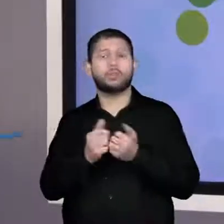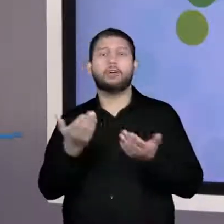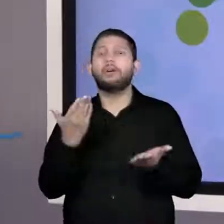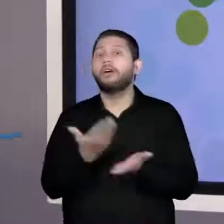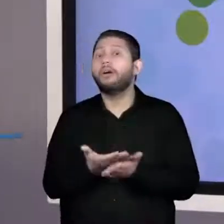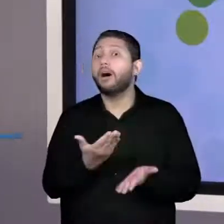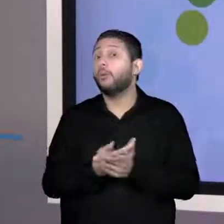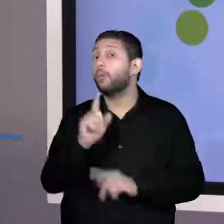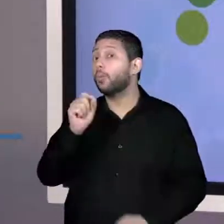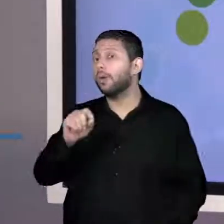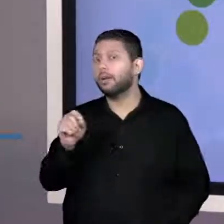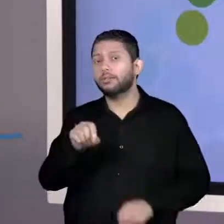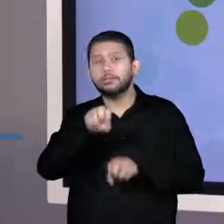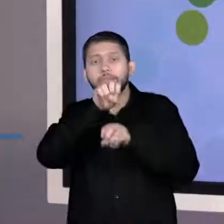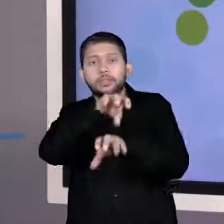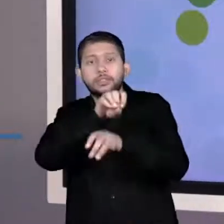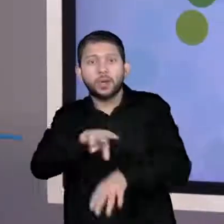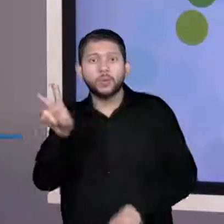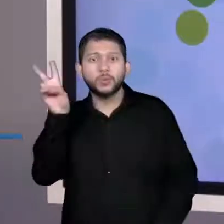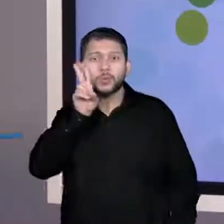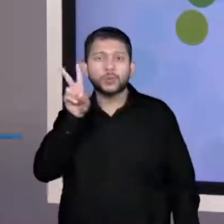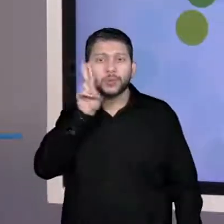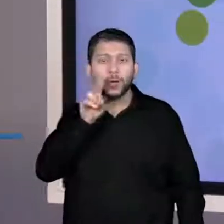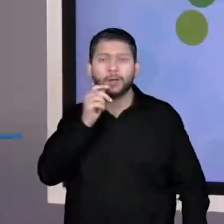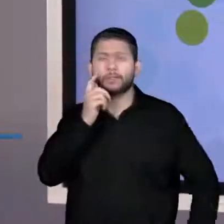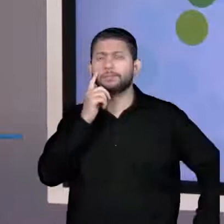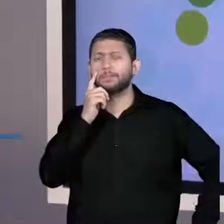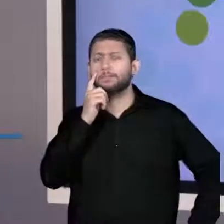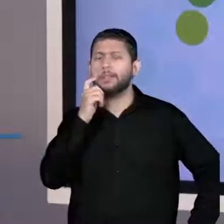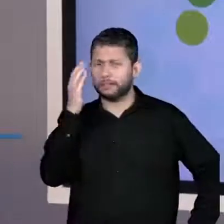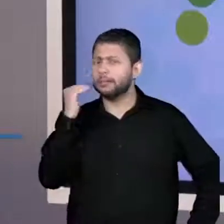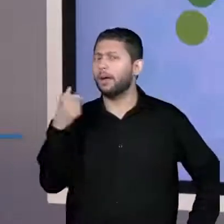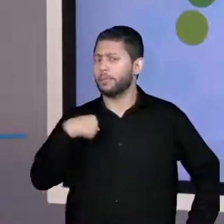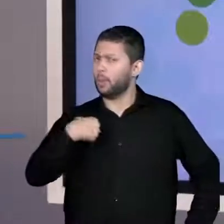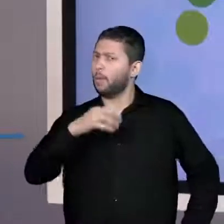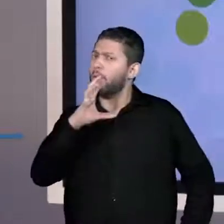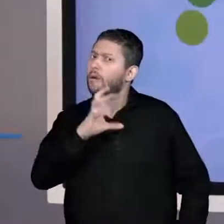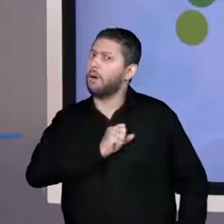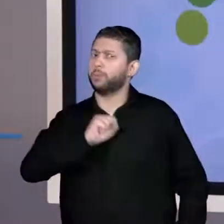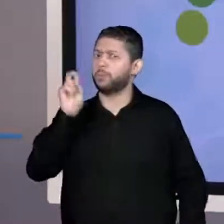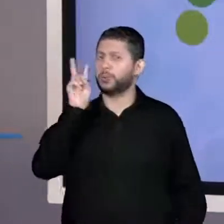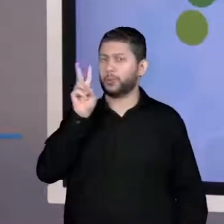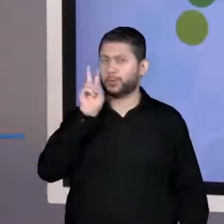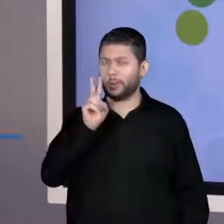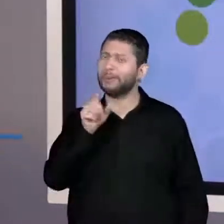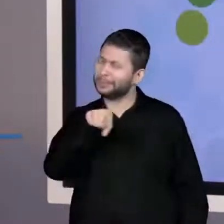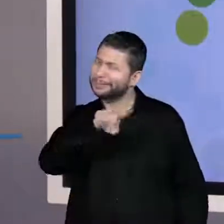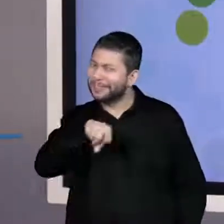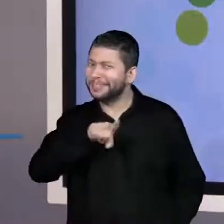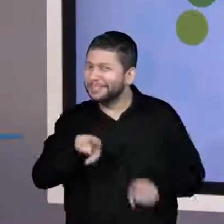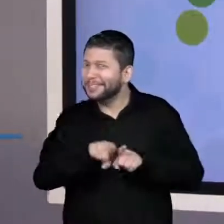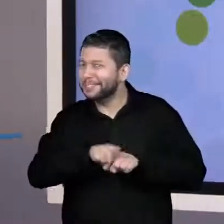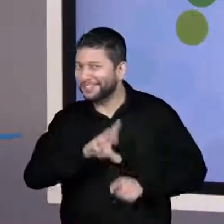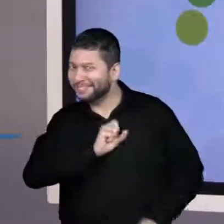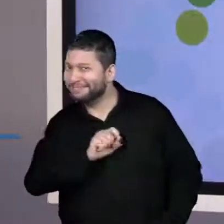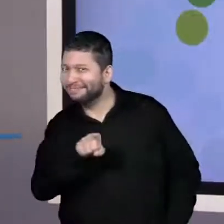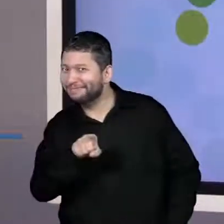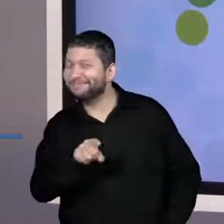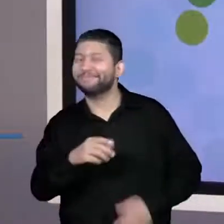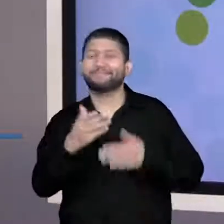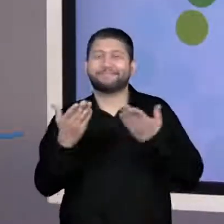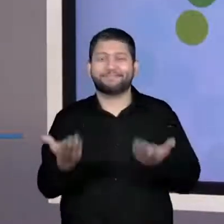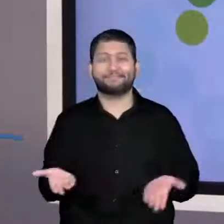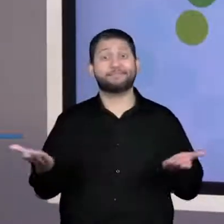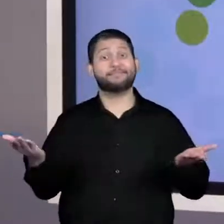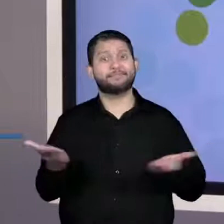História. Vocês sabem que eu amo História e tenho certeza que você gosta também. E hoje nós iremos